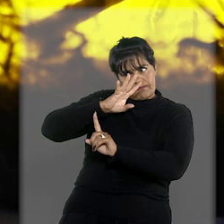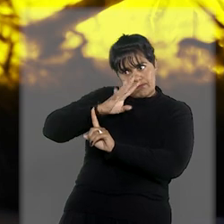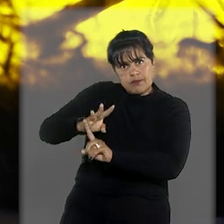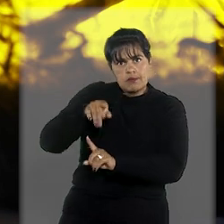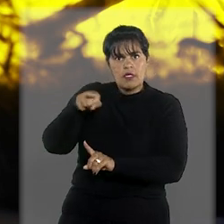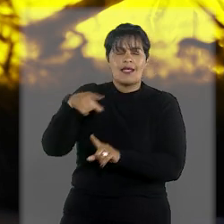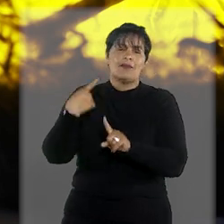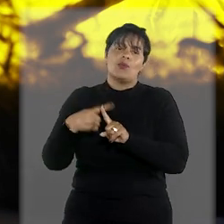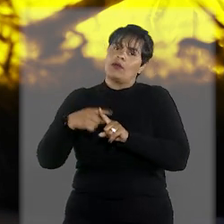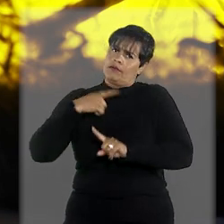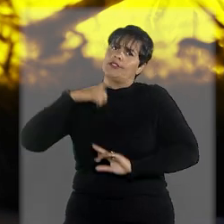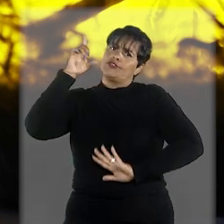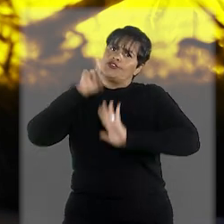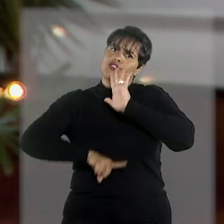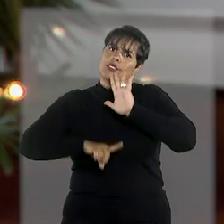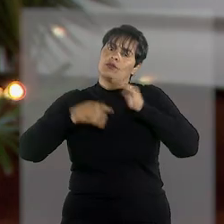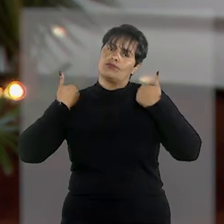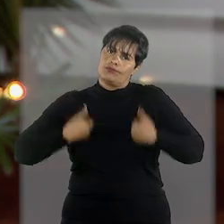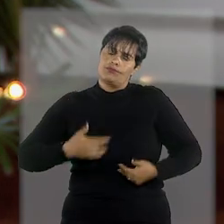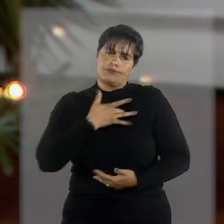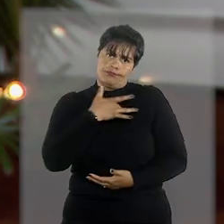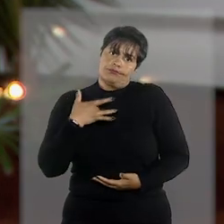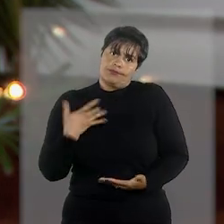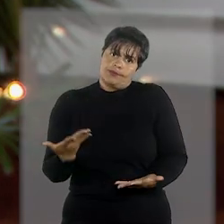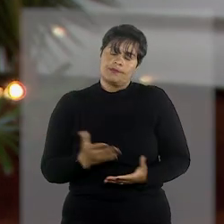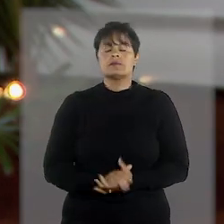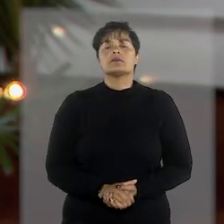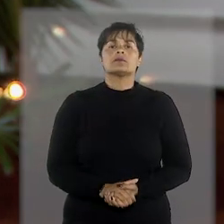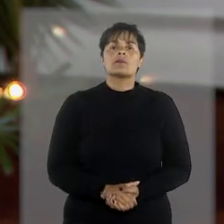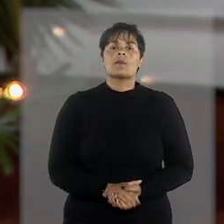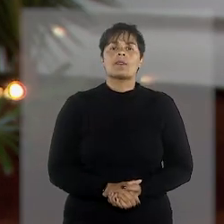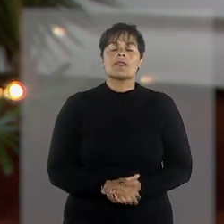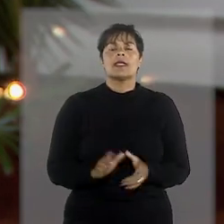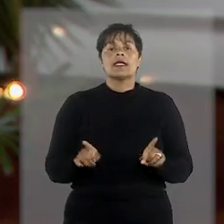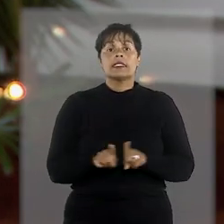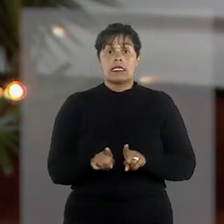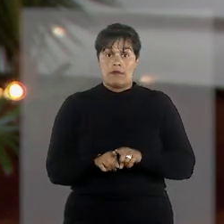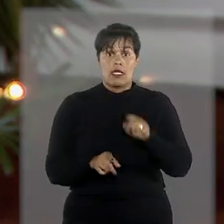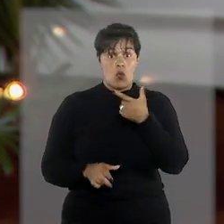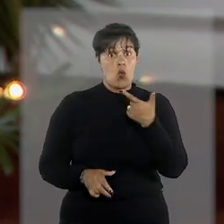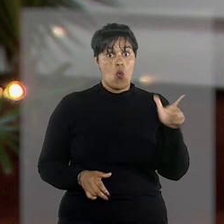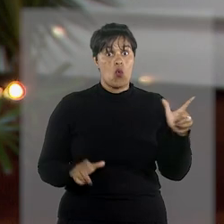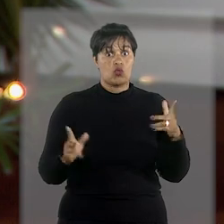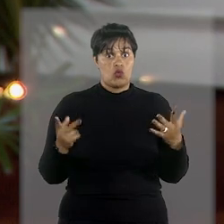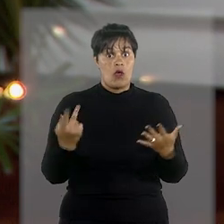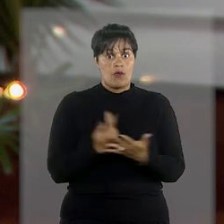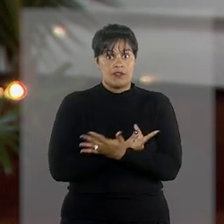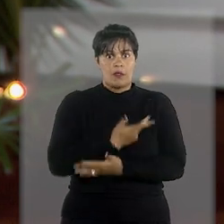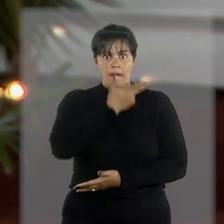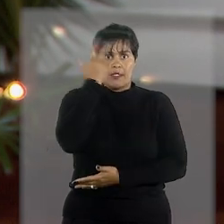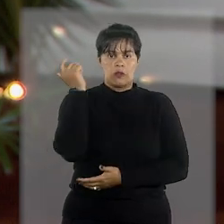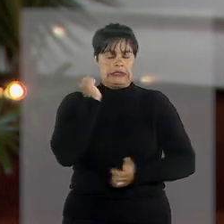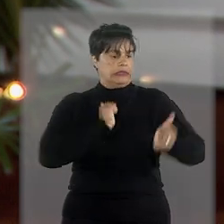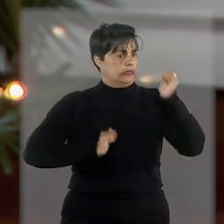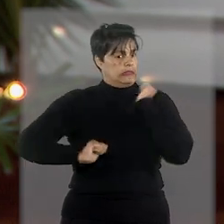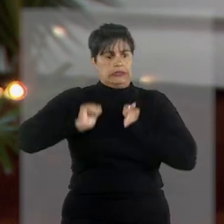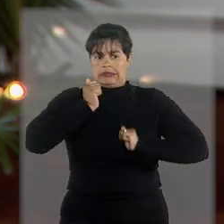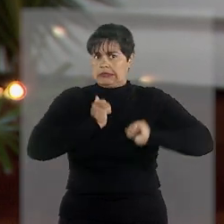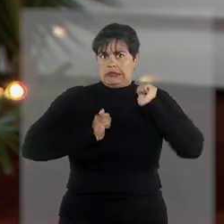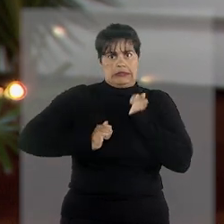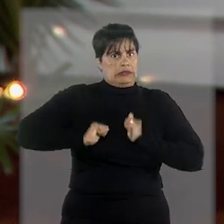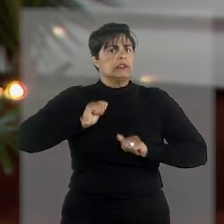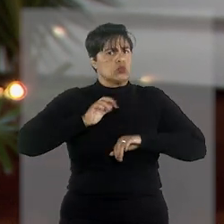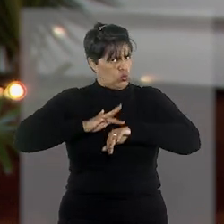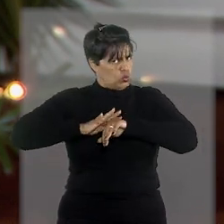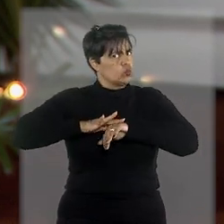direito fundamental à saúde. Em outro caso, um paciente diagnosticado com ansiedade generalizada convive